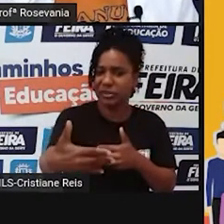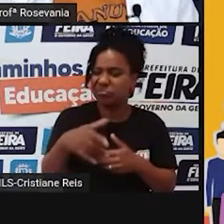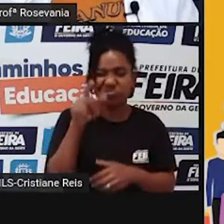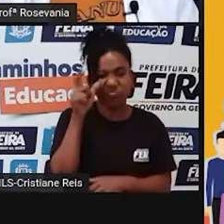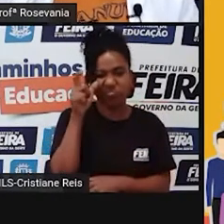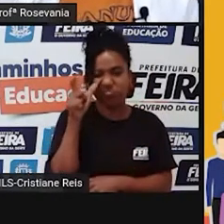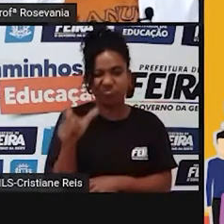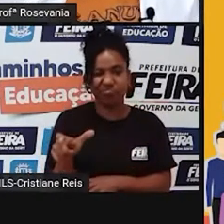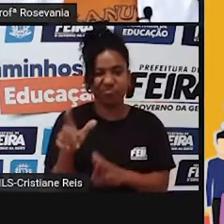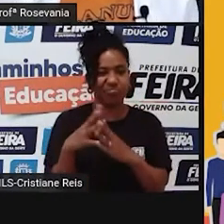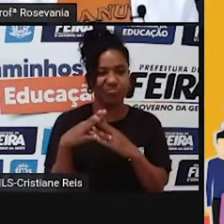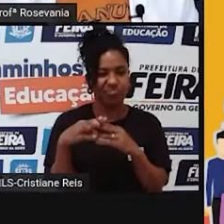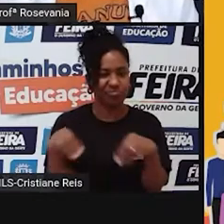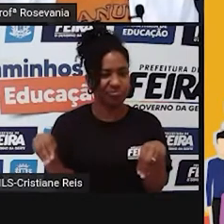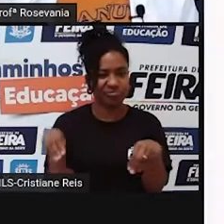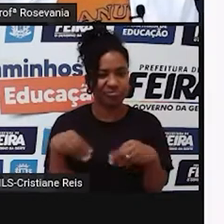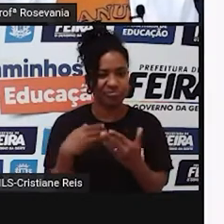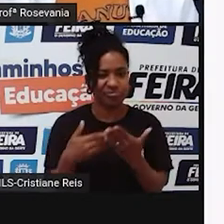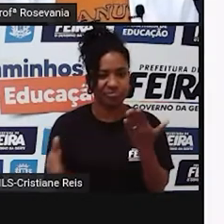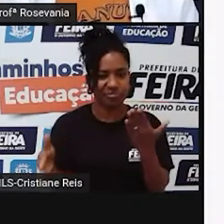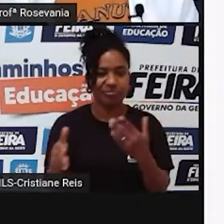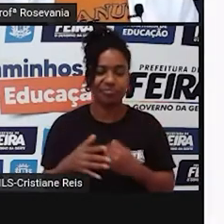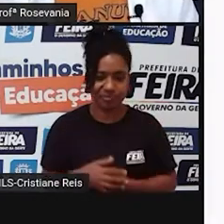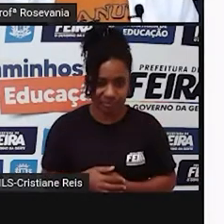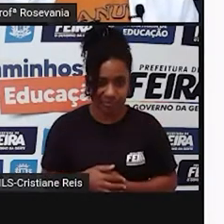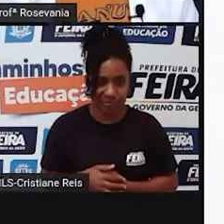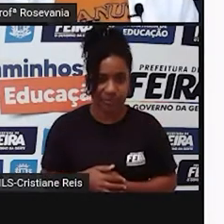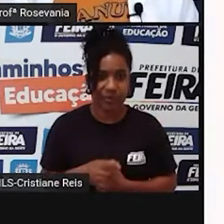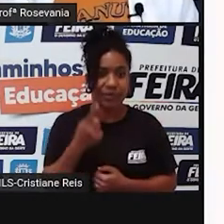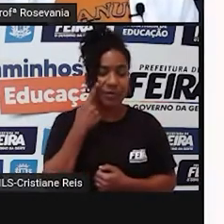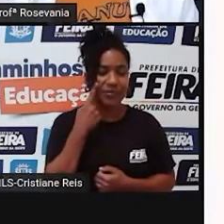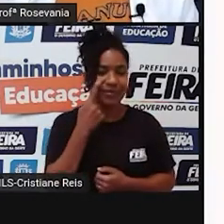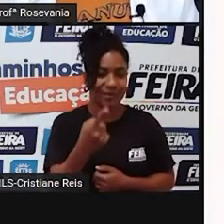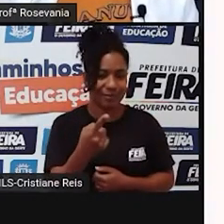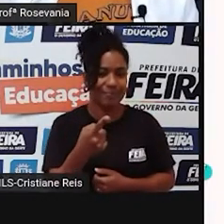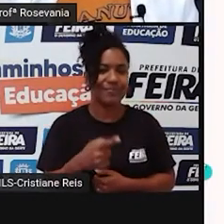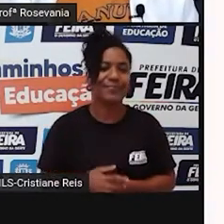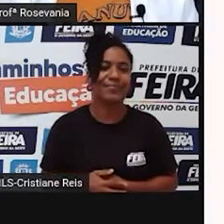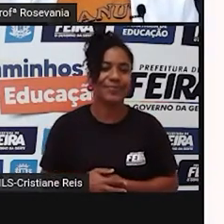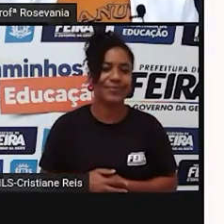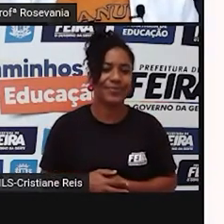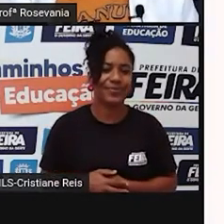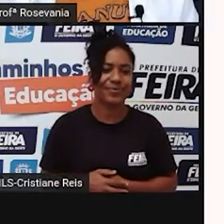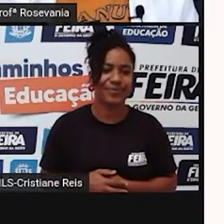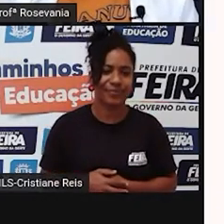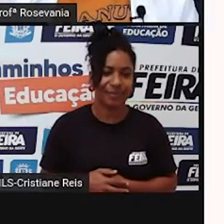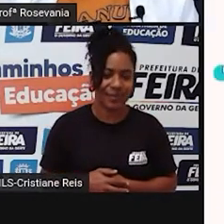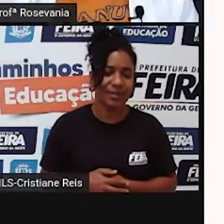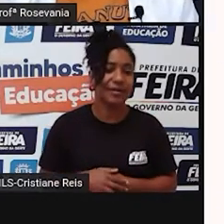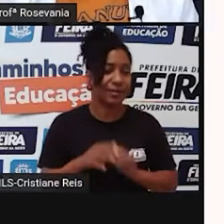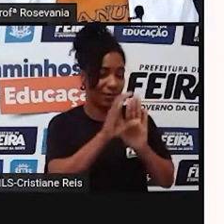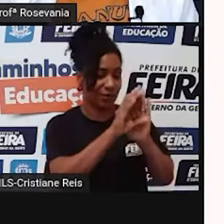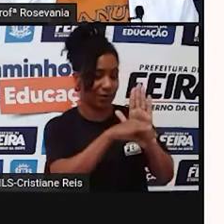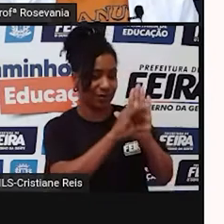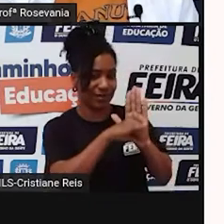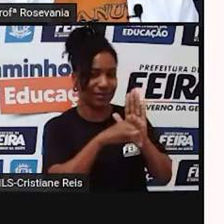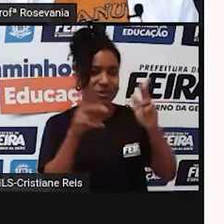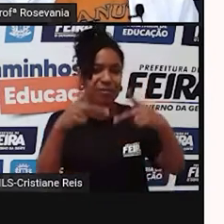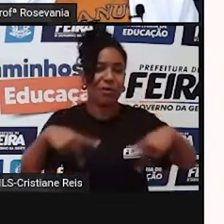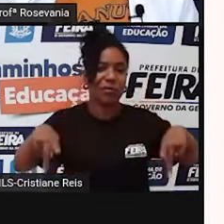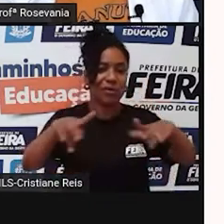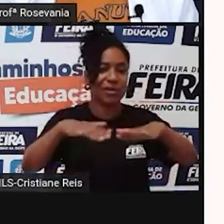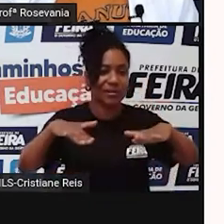tipo de importância. Bom, vamos lá. Aí existem, né, além desse conceito de população,